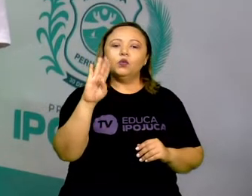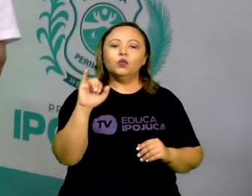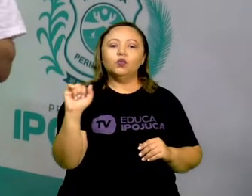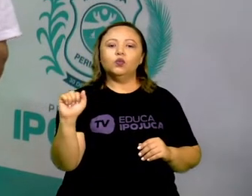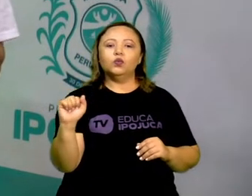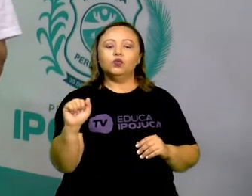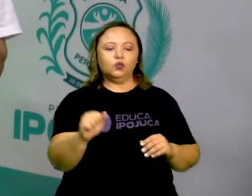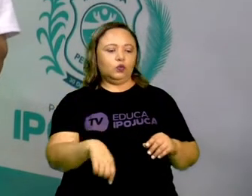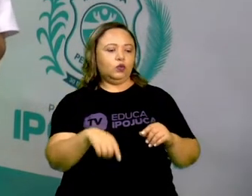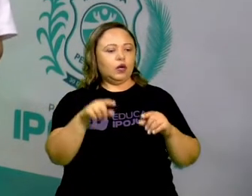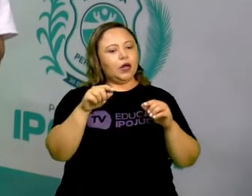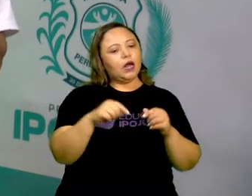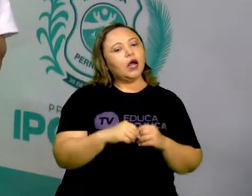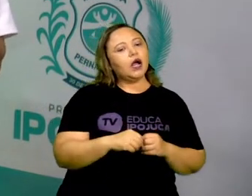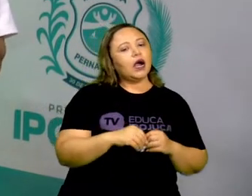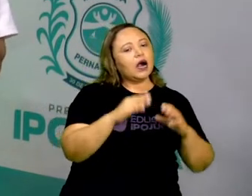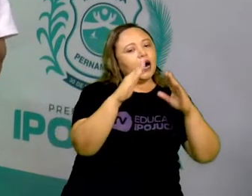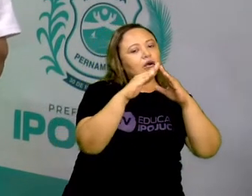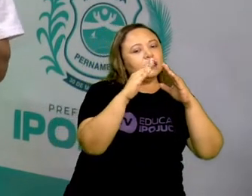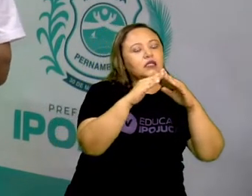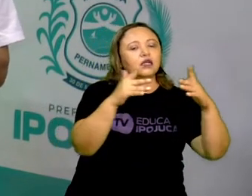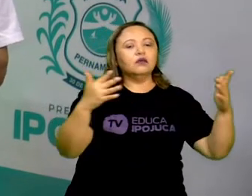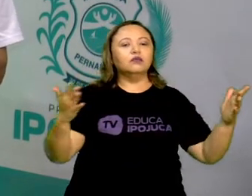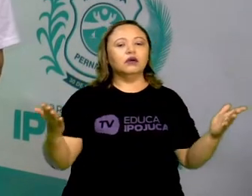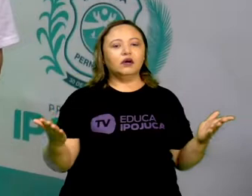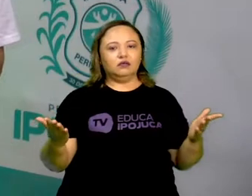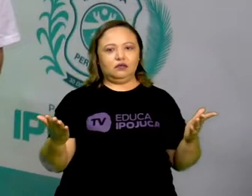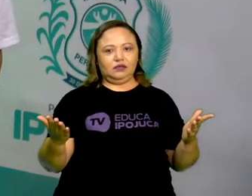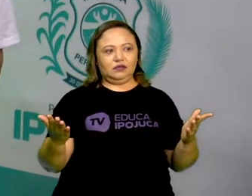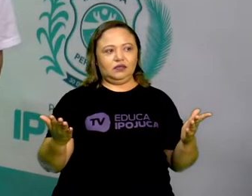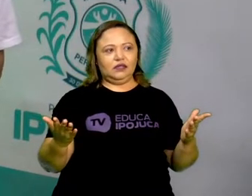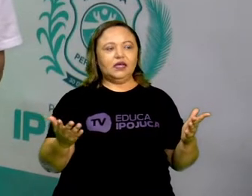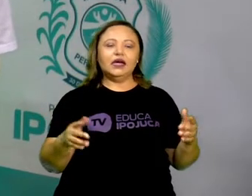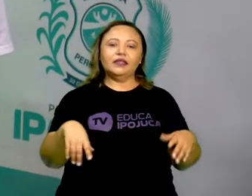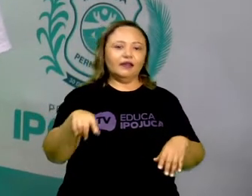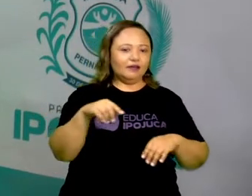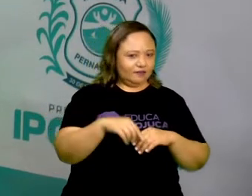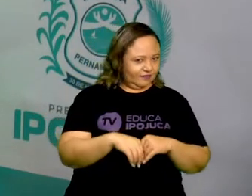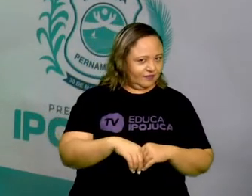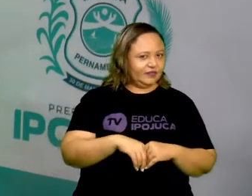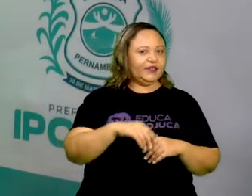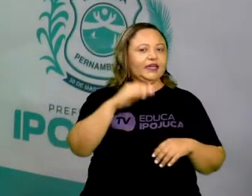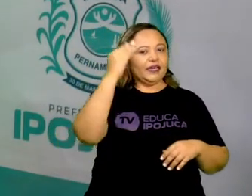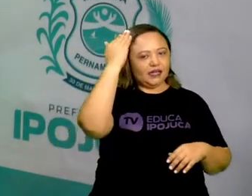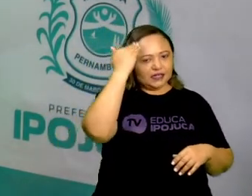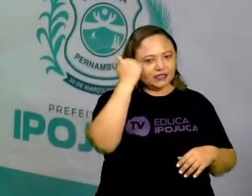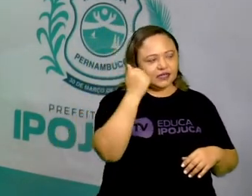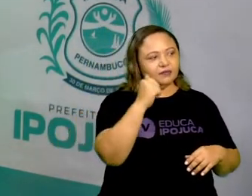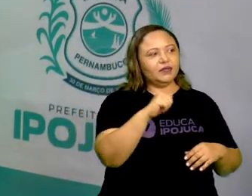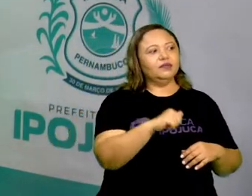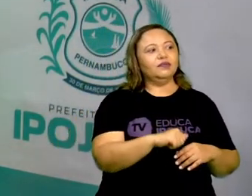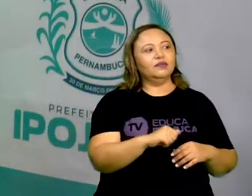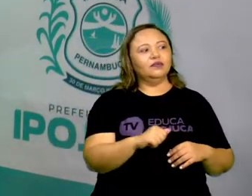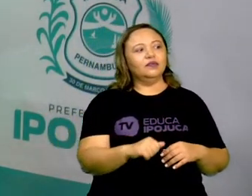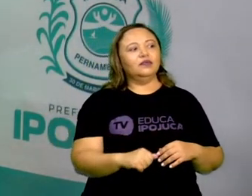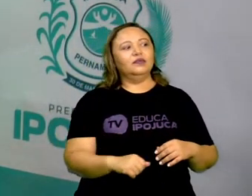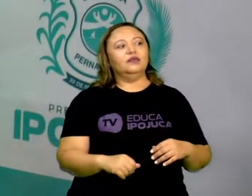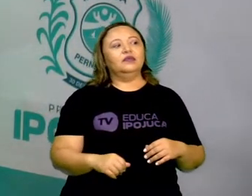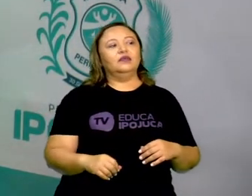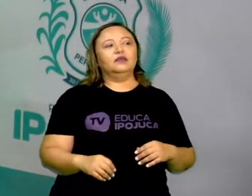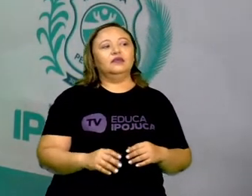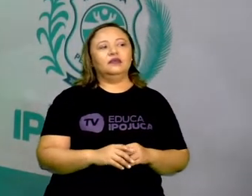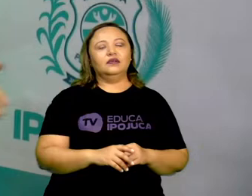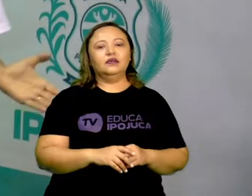número da casa. Aí eu vou saber que Fábio mora lá. Agora, olha, Bruno, Rua das